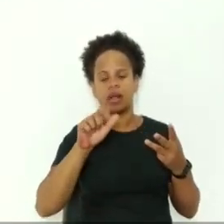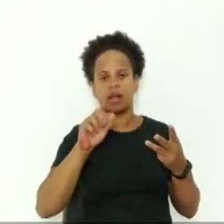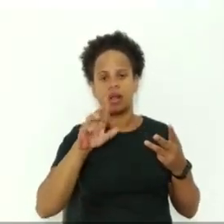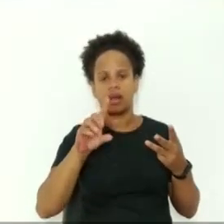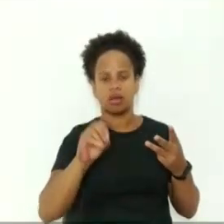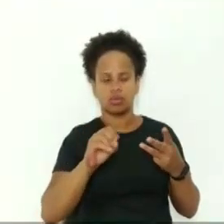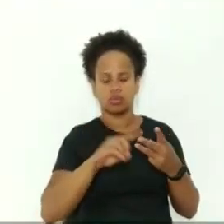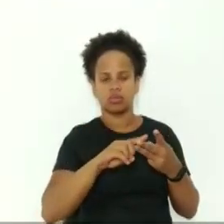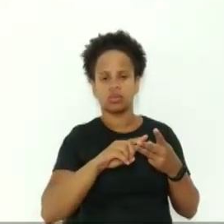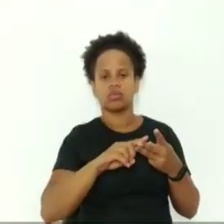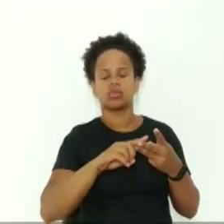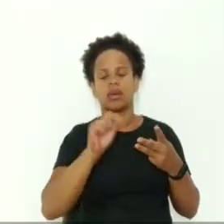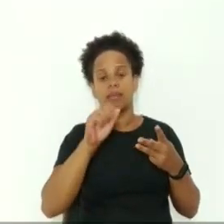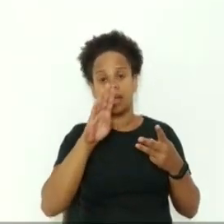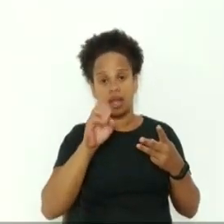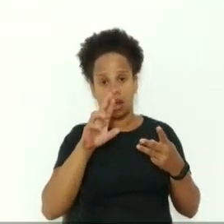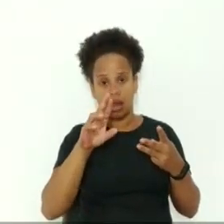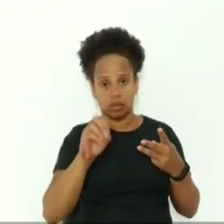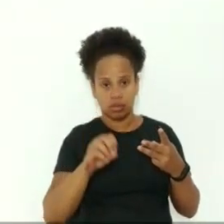membro.